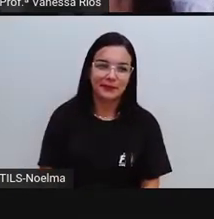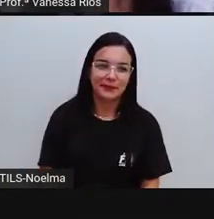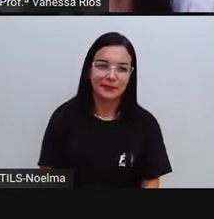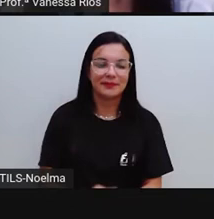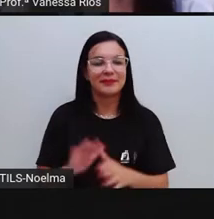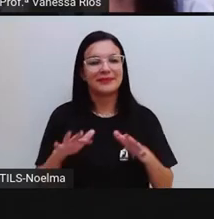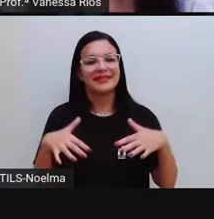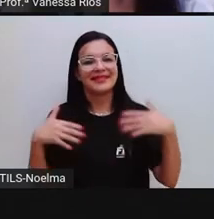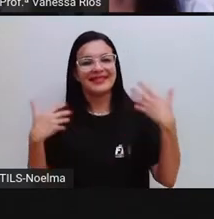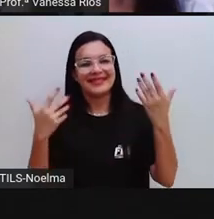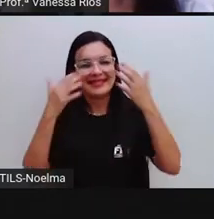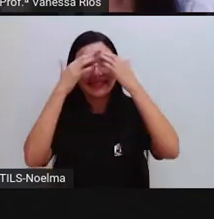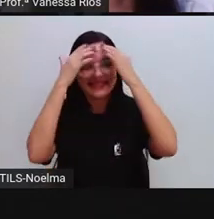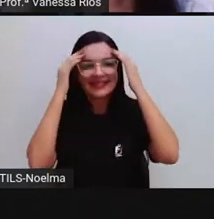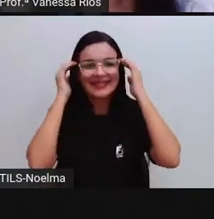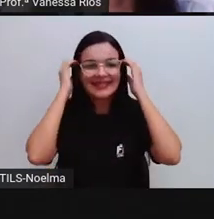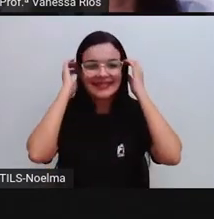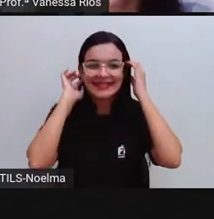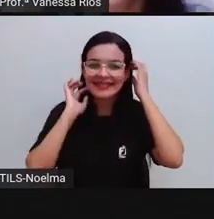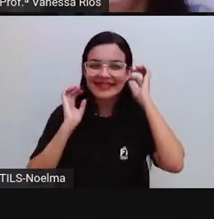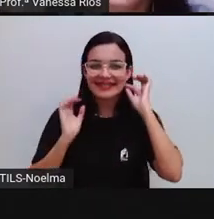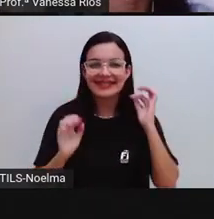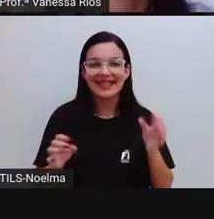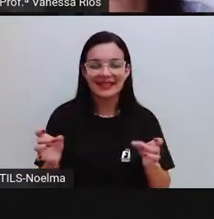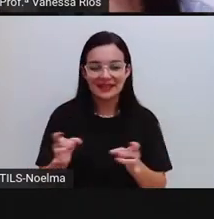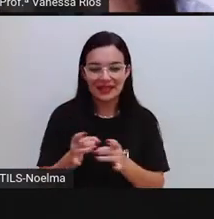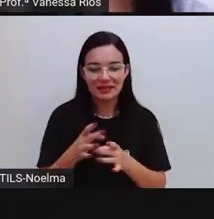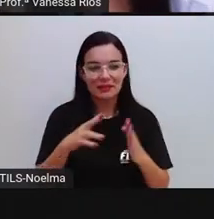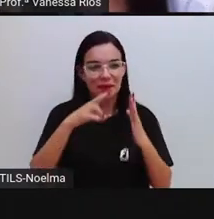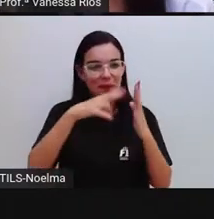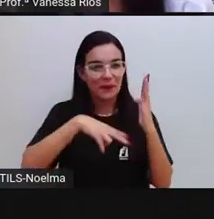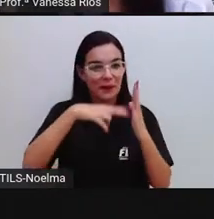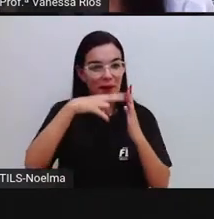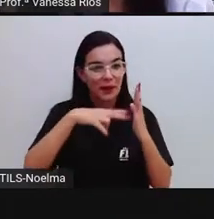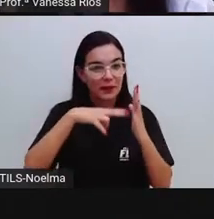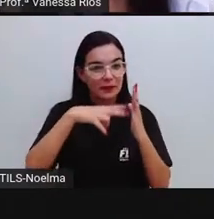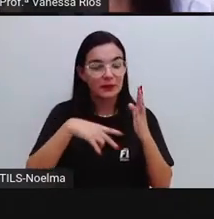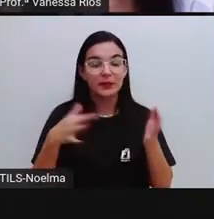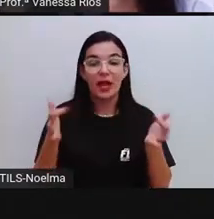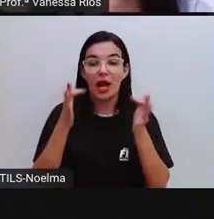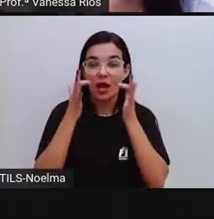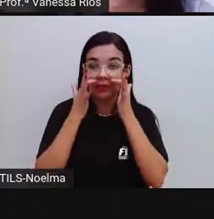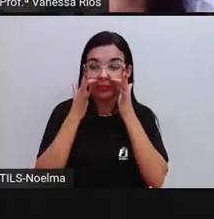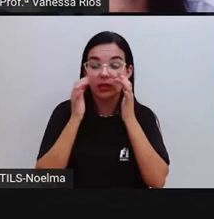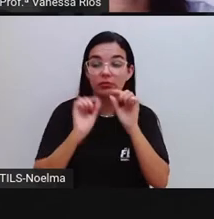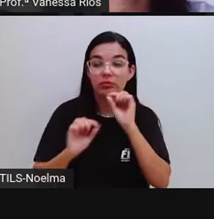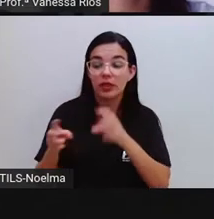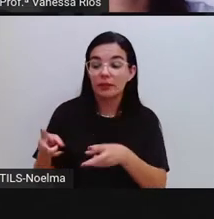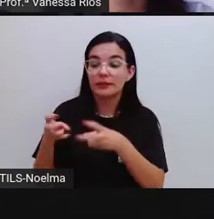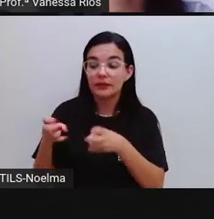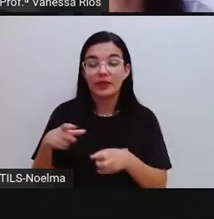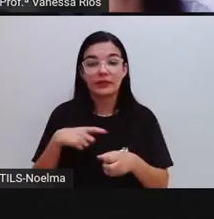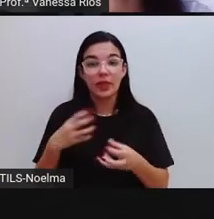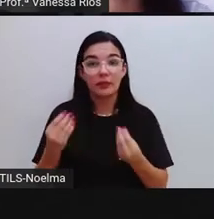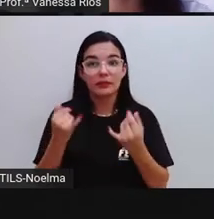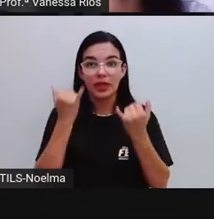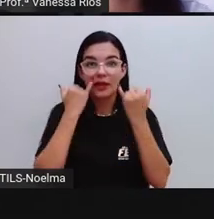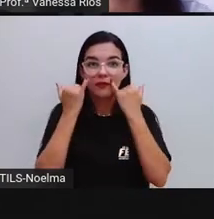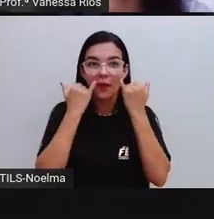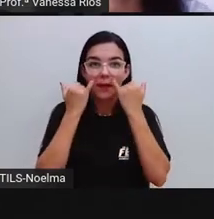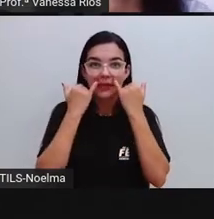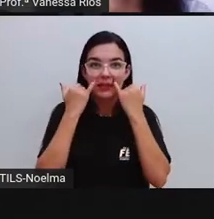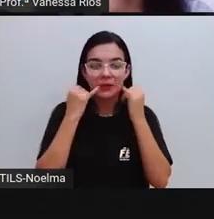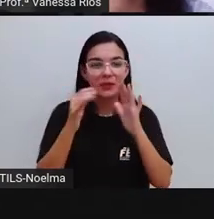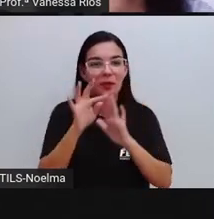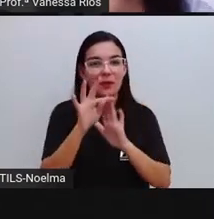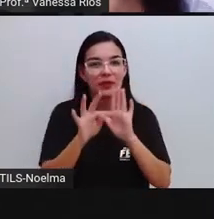Pois é, e aí termina a leitura. E a gente observa aí, entre as várias informações que o texto traz,